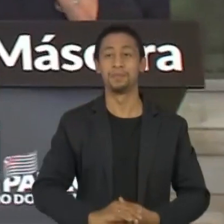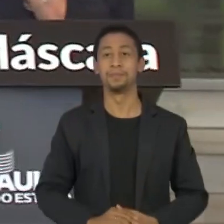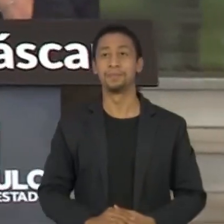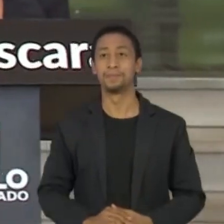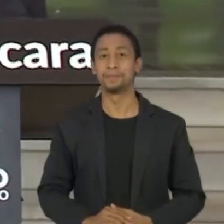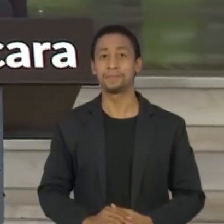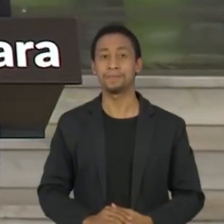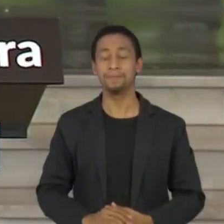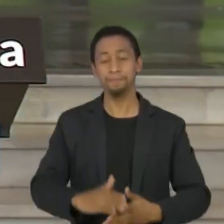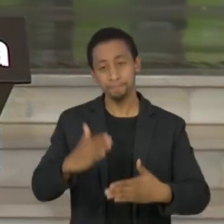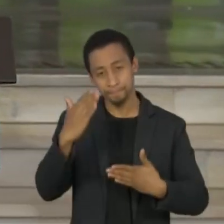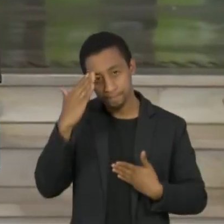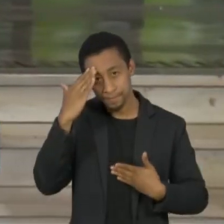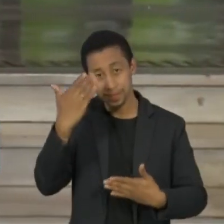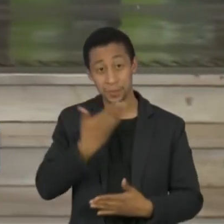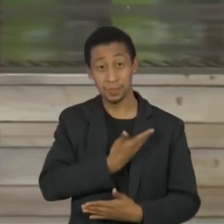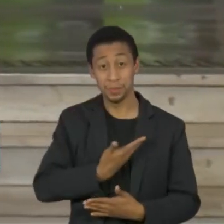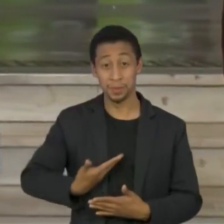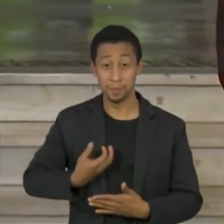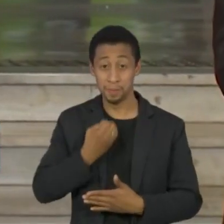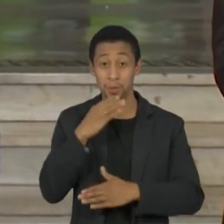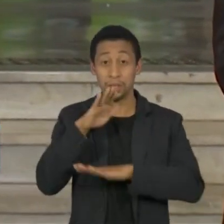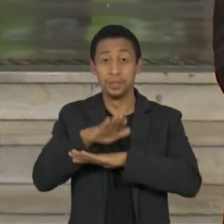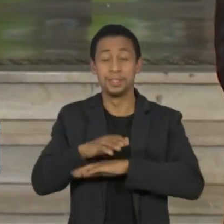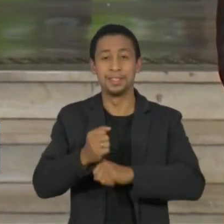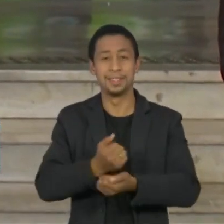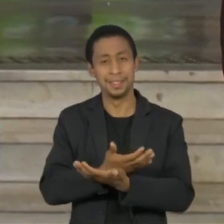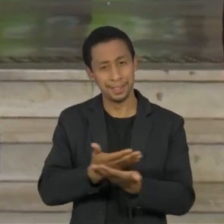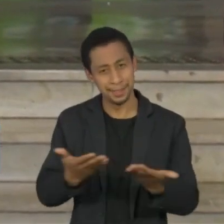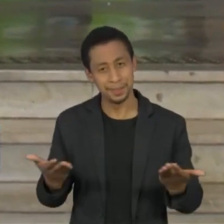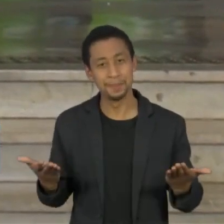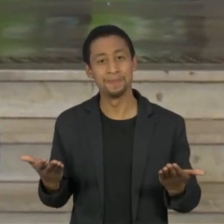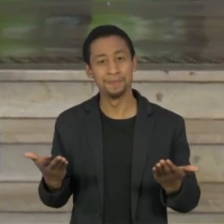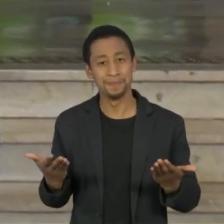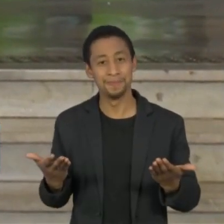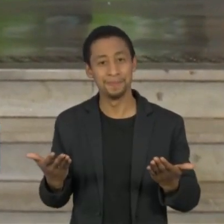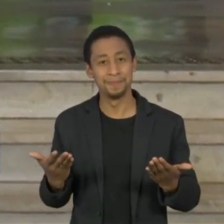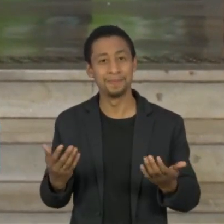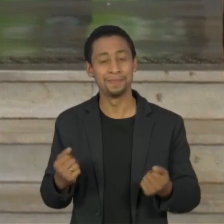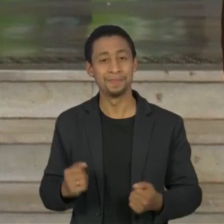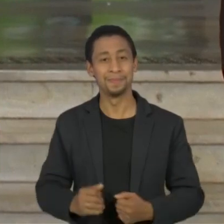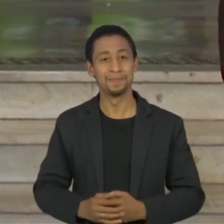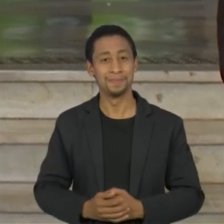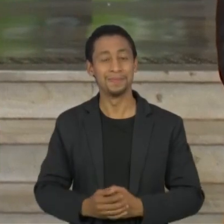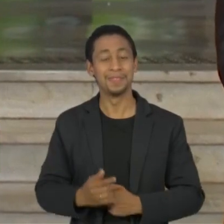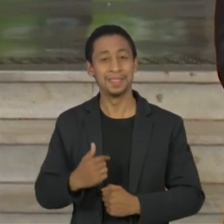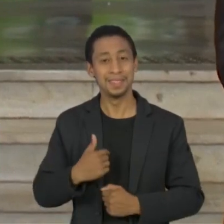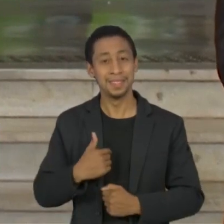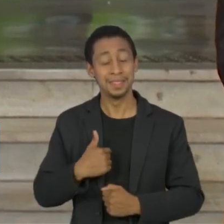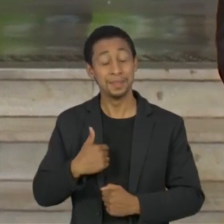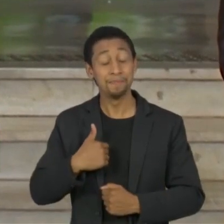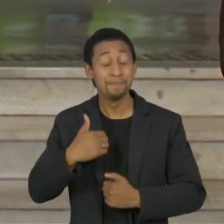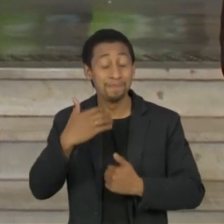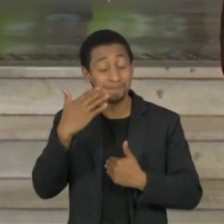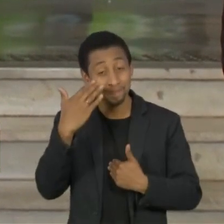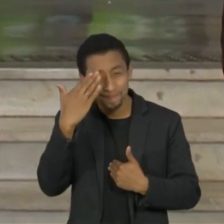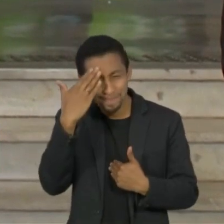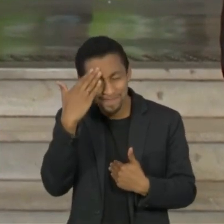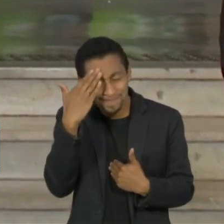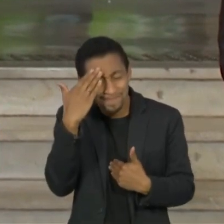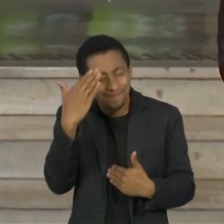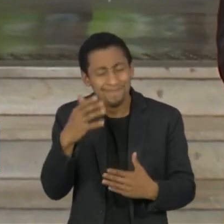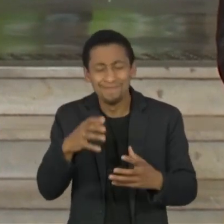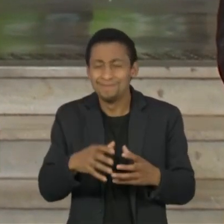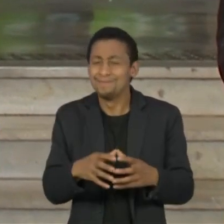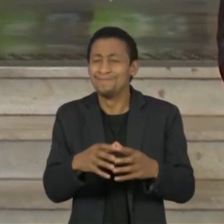Obrigada, governador. Boa tarde a todos. Aqui cabe o agradecimento muito, muito